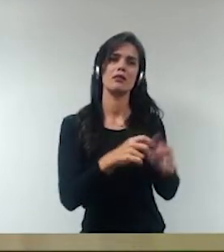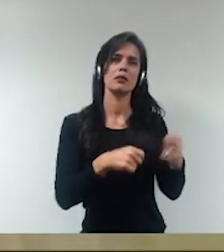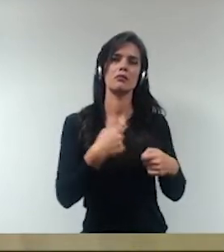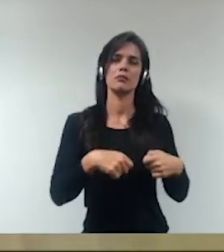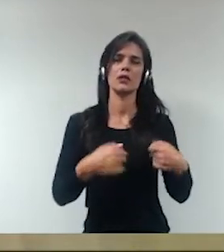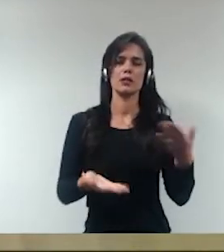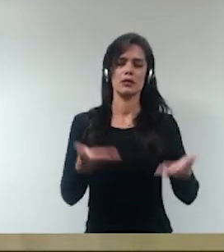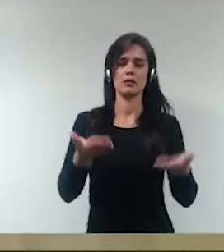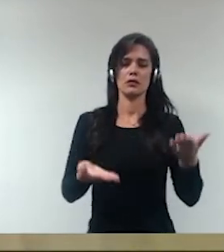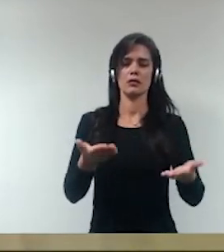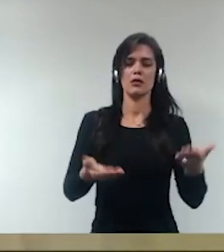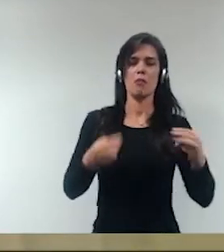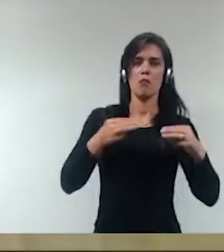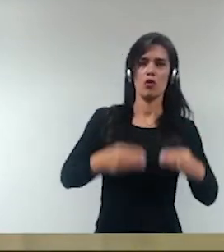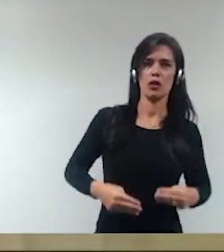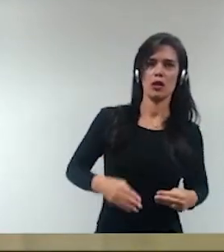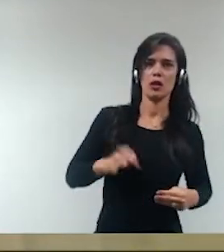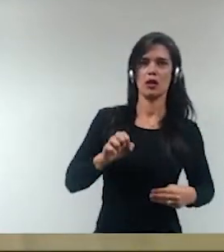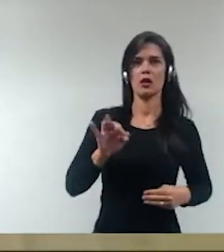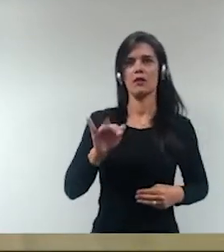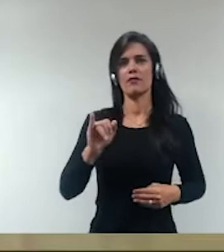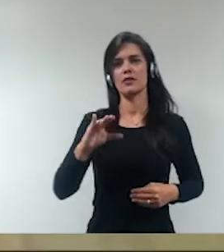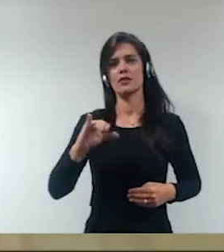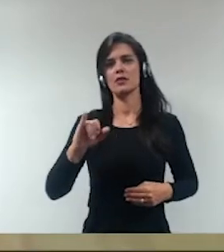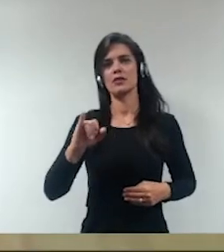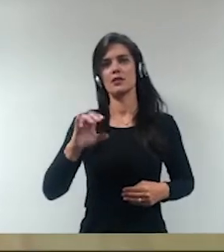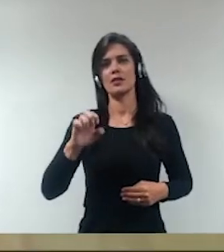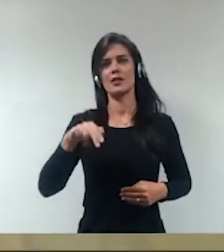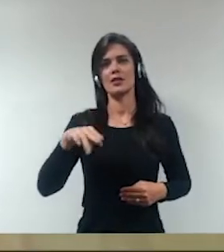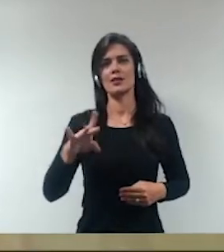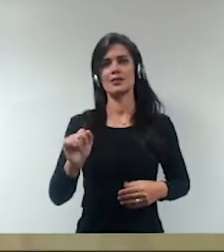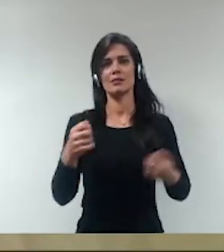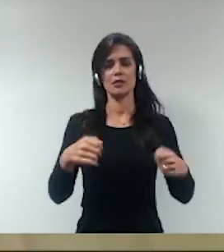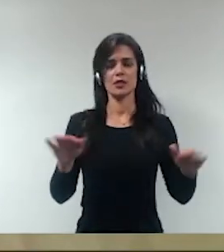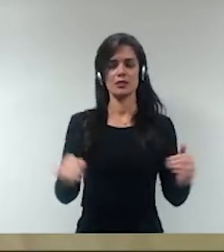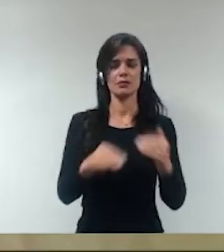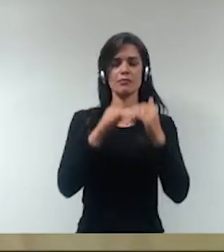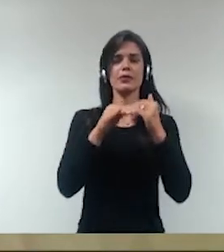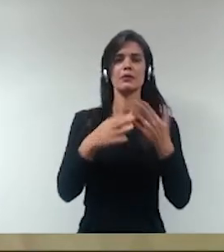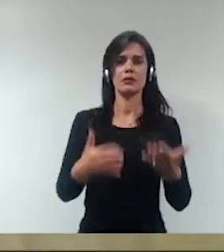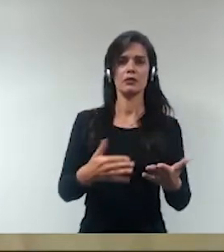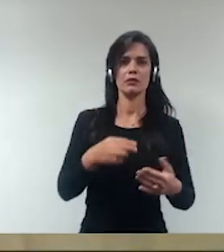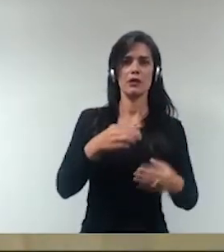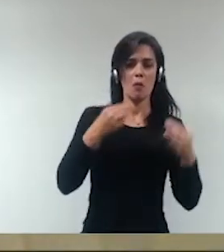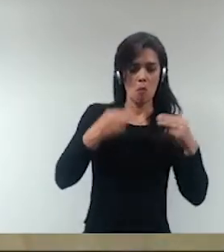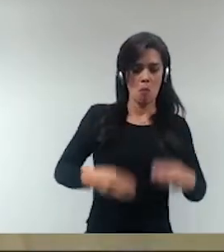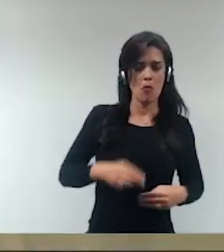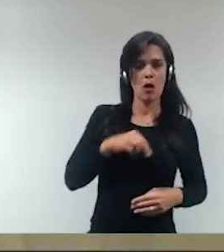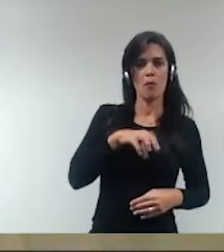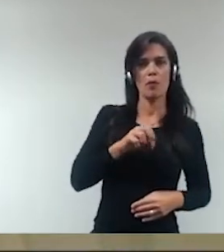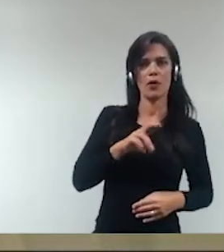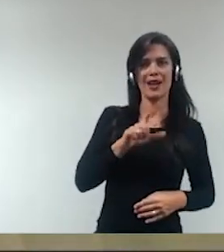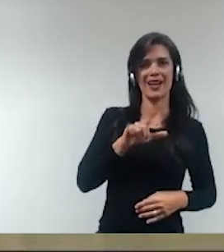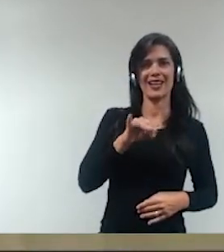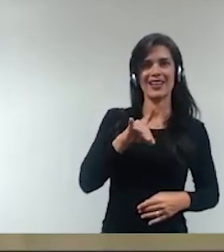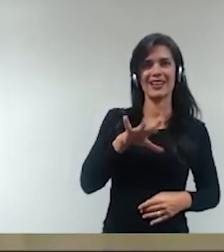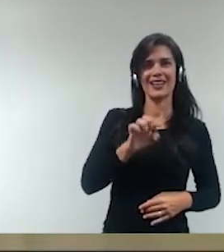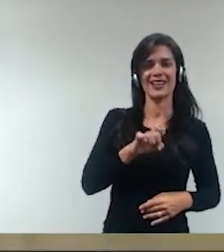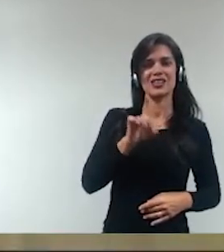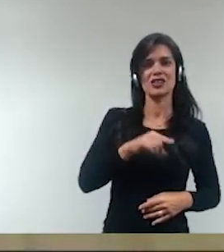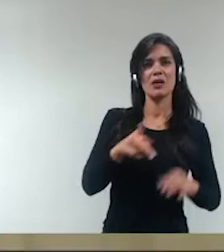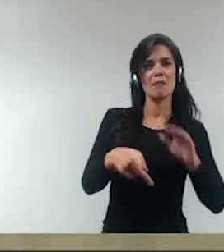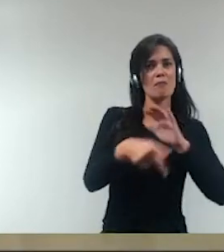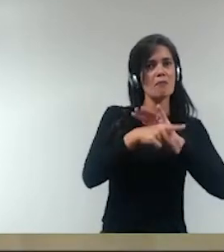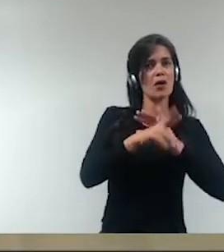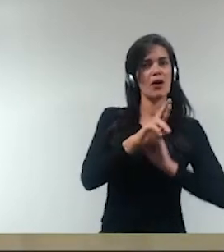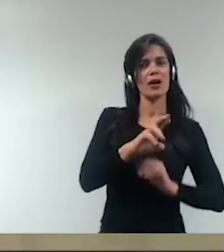moralidade e eficiência, né, e a moralidade vem desse ideário republicano, né,